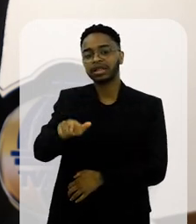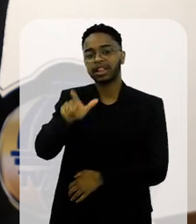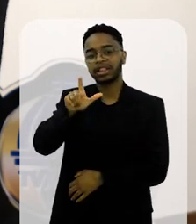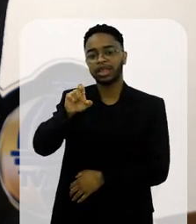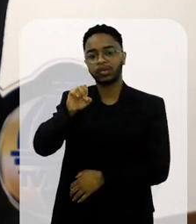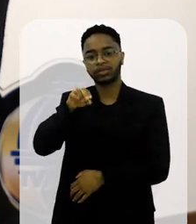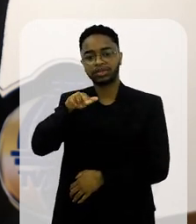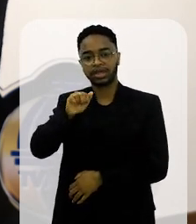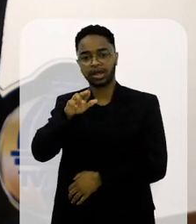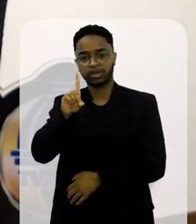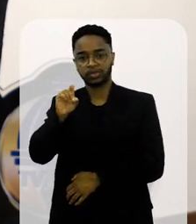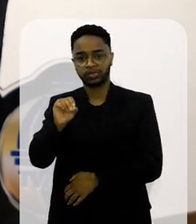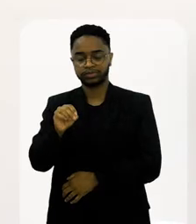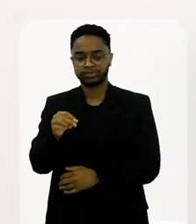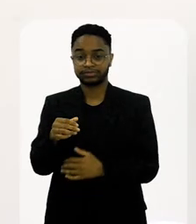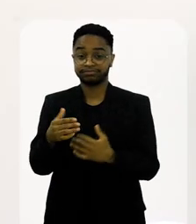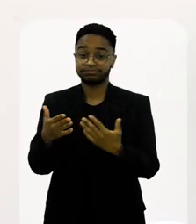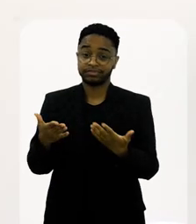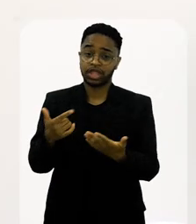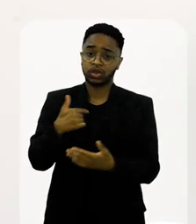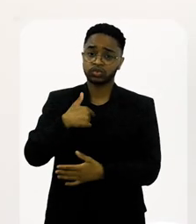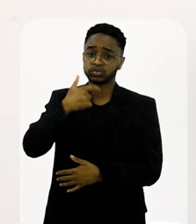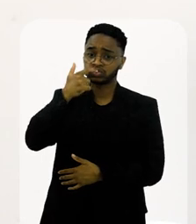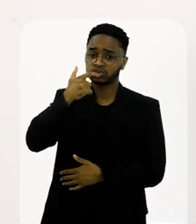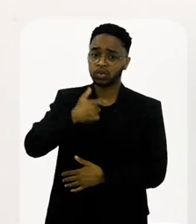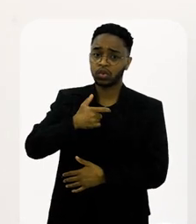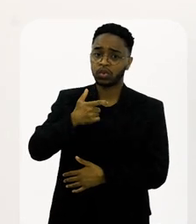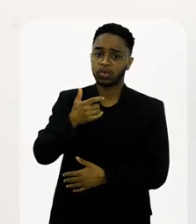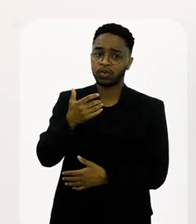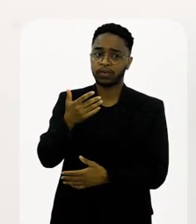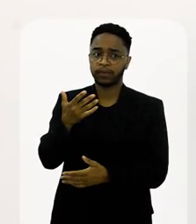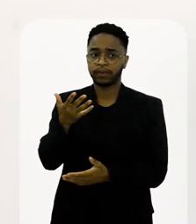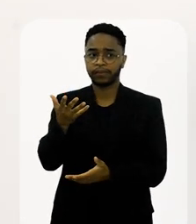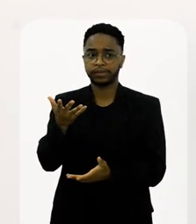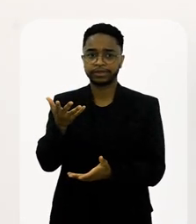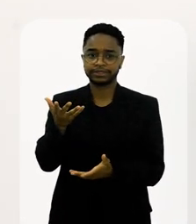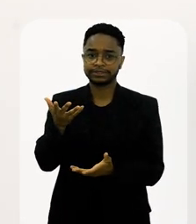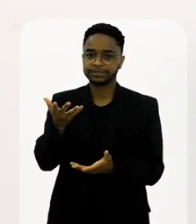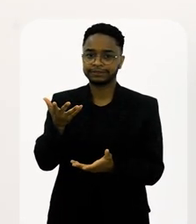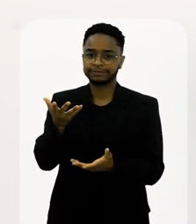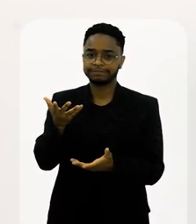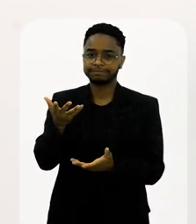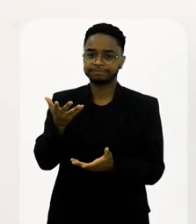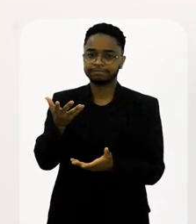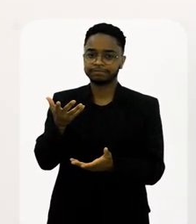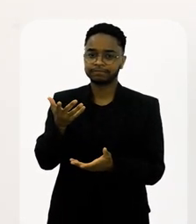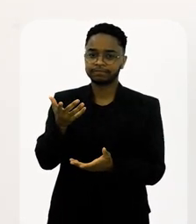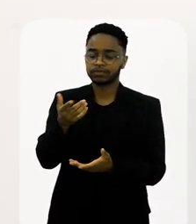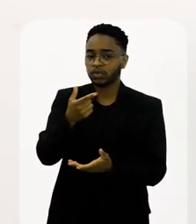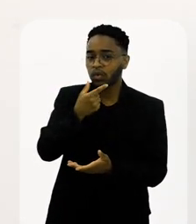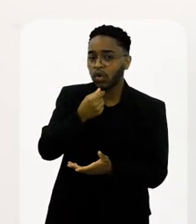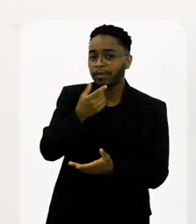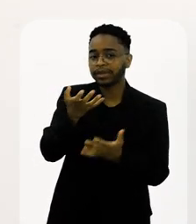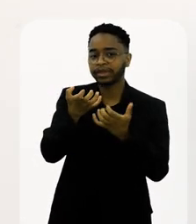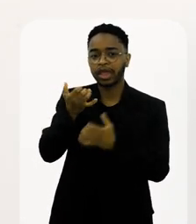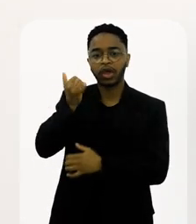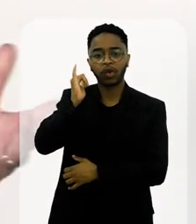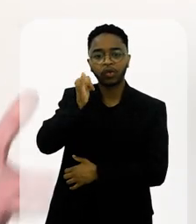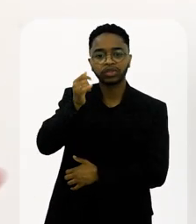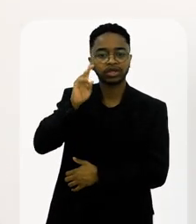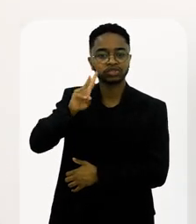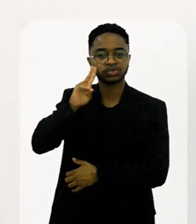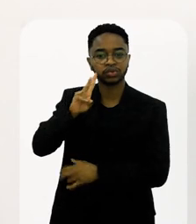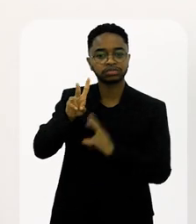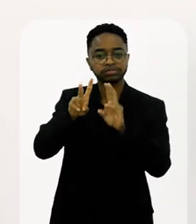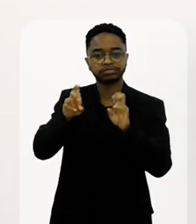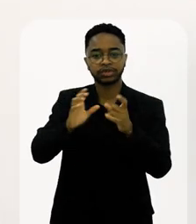Leonardo Bruno? Cara, eu sou uma, um, um, um, um, um, um, cara que quer contar